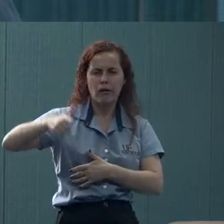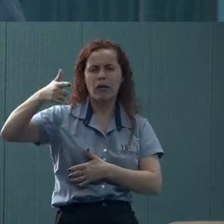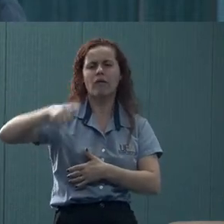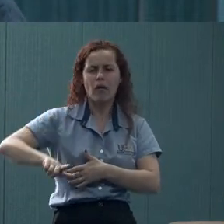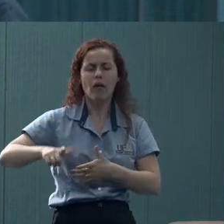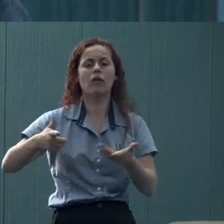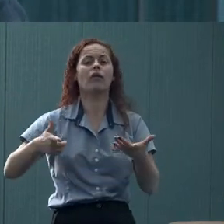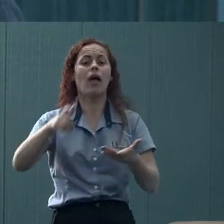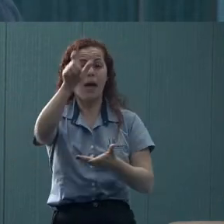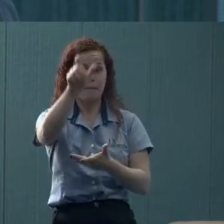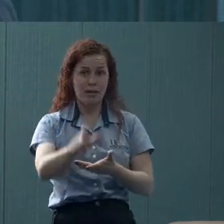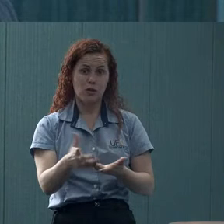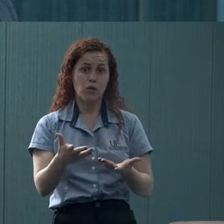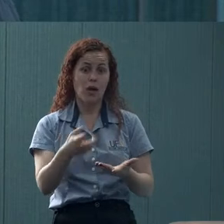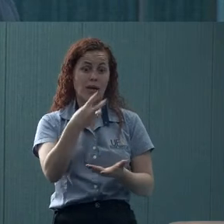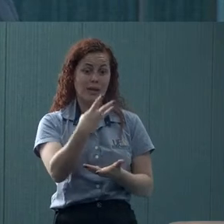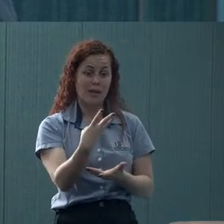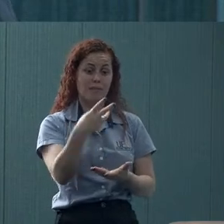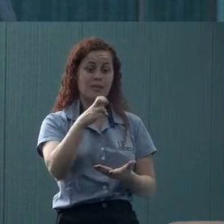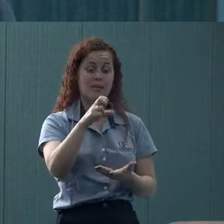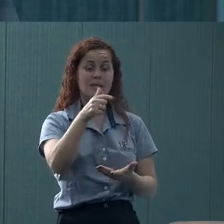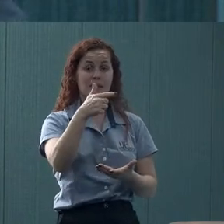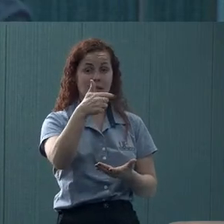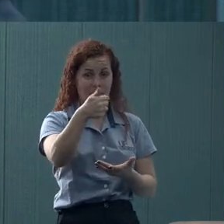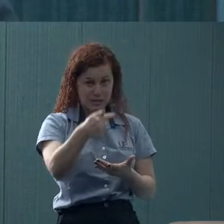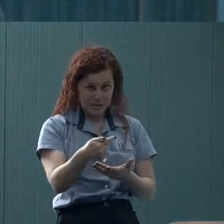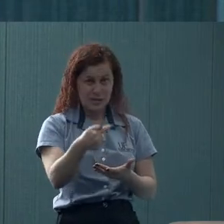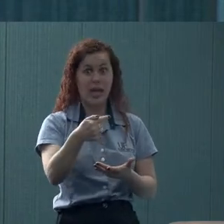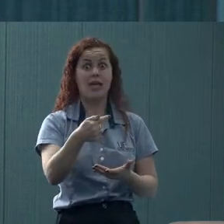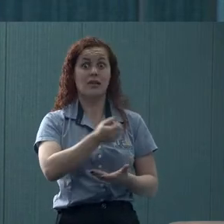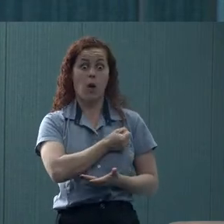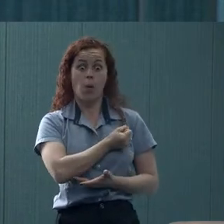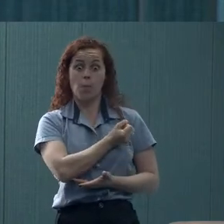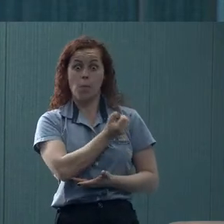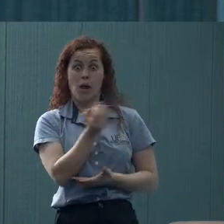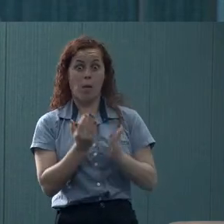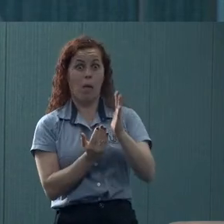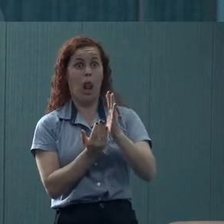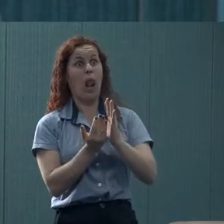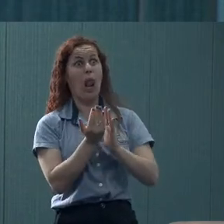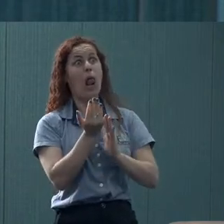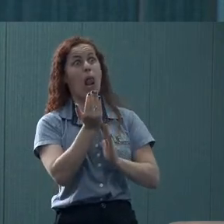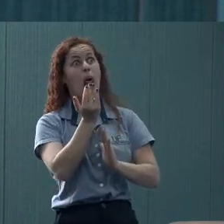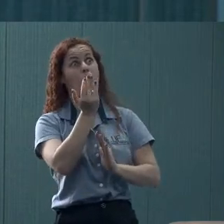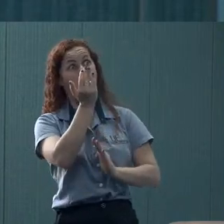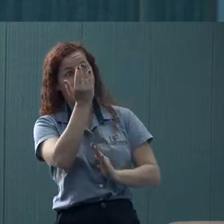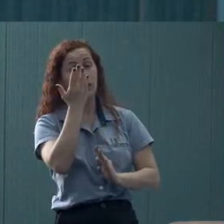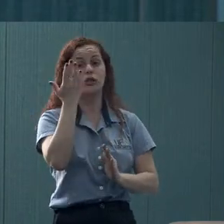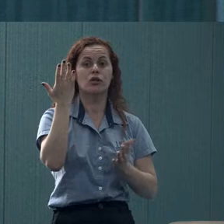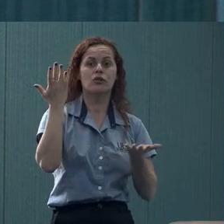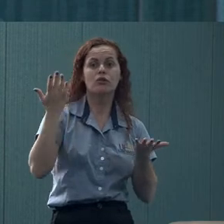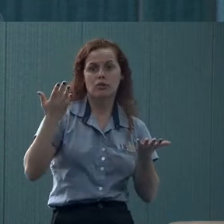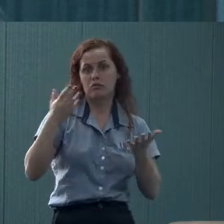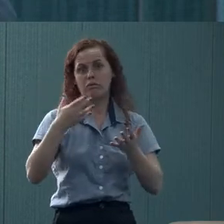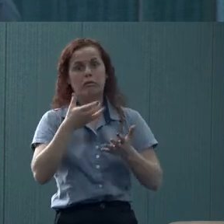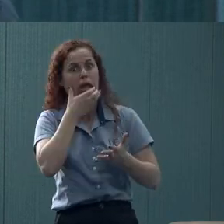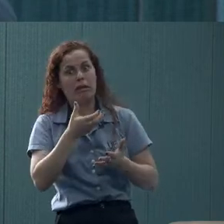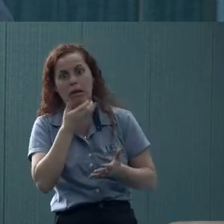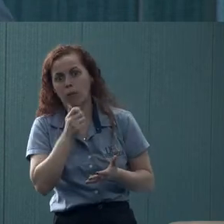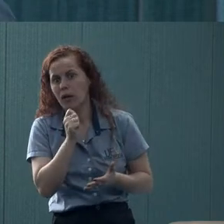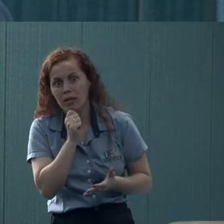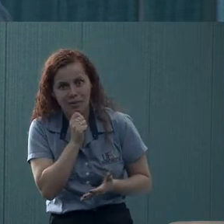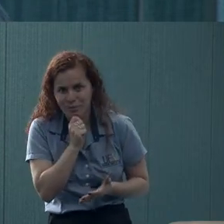várias vezes, então 3.517 é uma quantidade bastante significativa, sabendo que a gente não chegou ainda no final do ano.